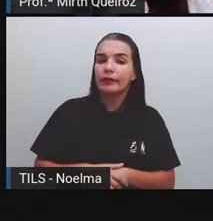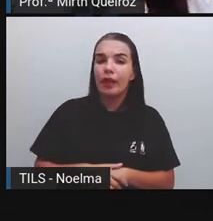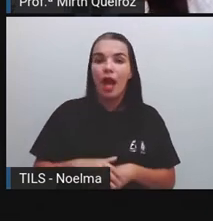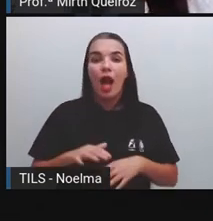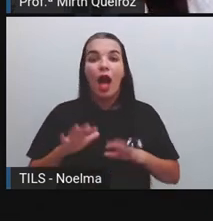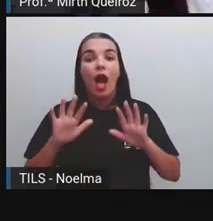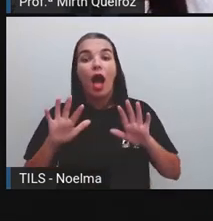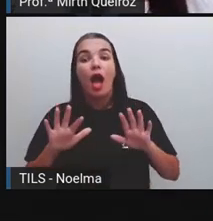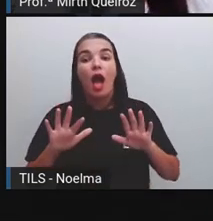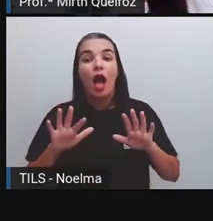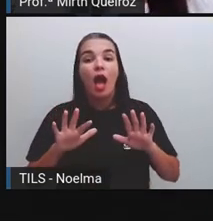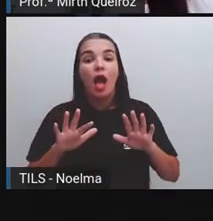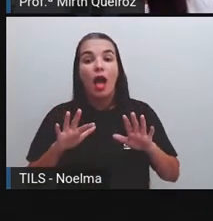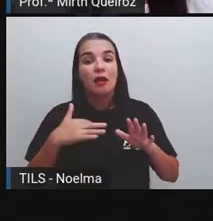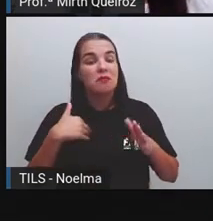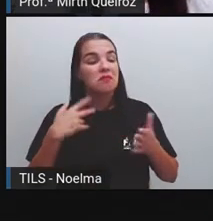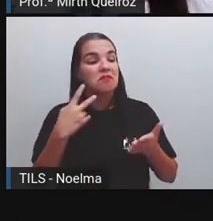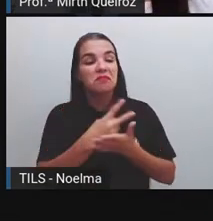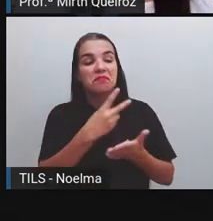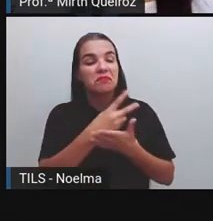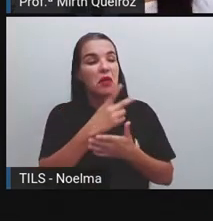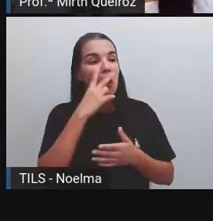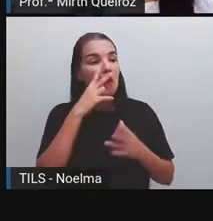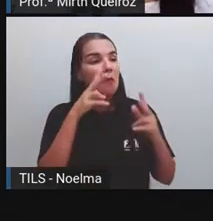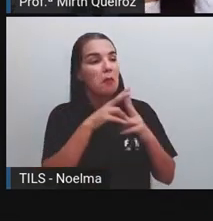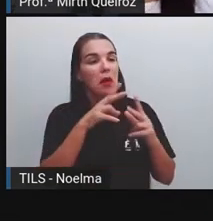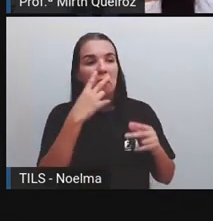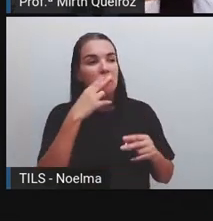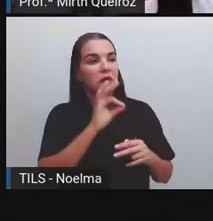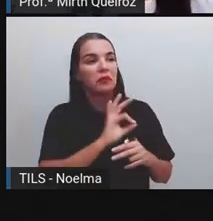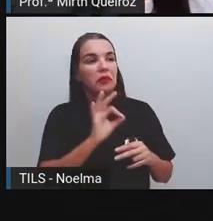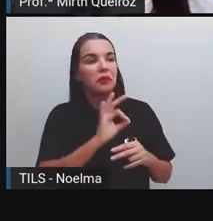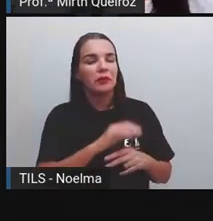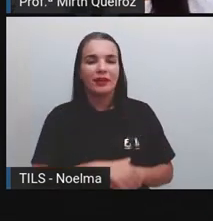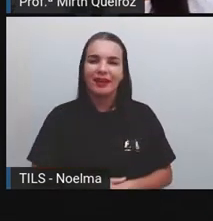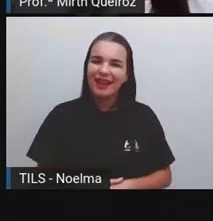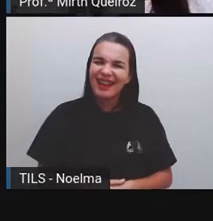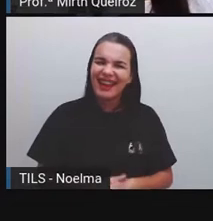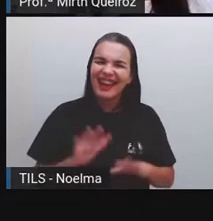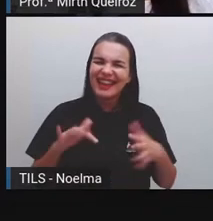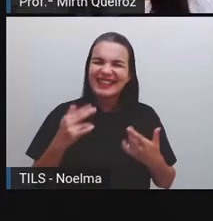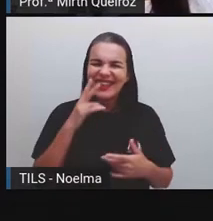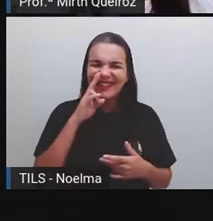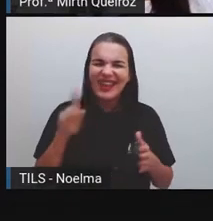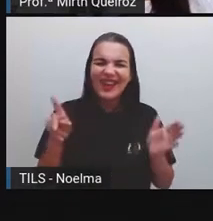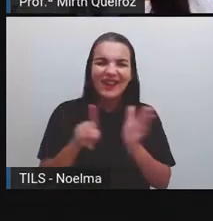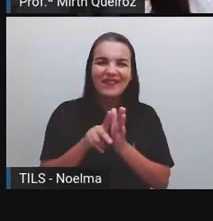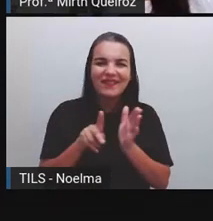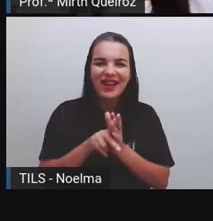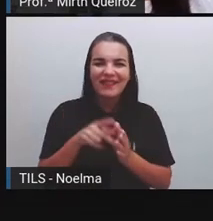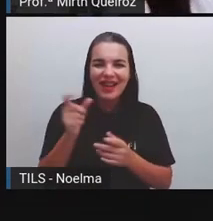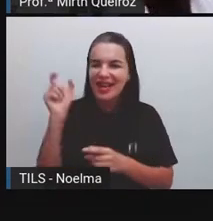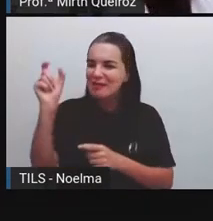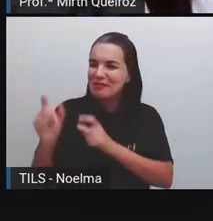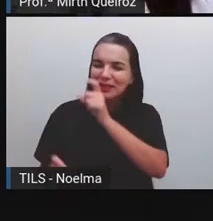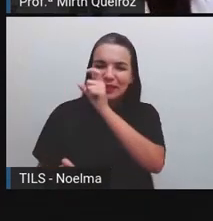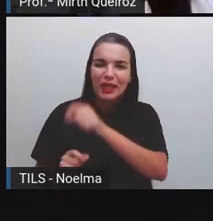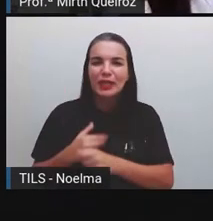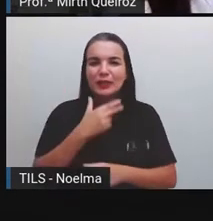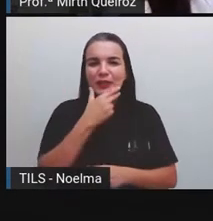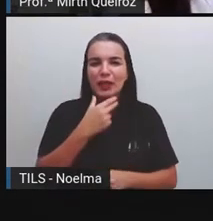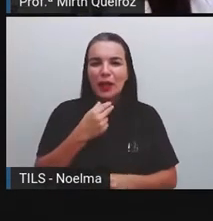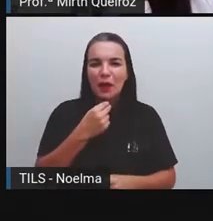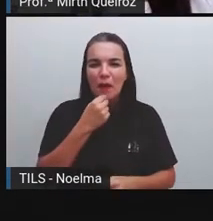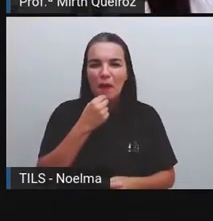o lesto da bliga eu não vi. E aí vocês já percebem que já tem umas características que próprias desses personagens. Eles se